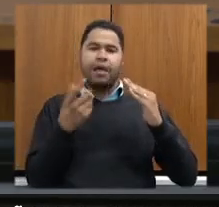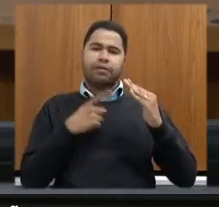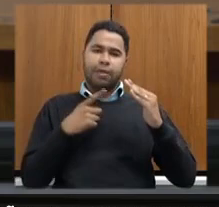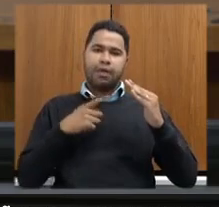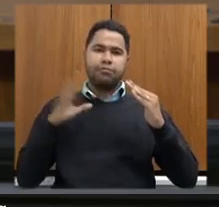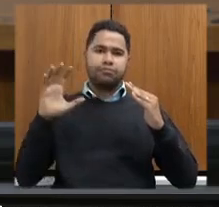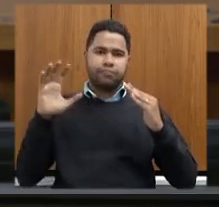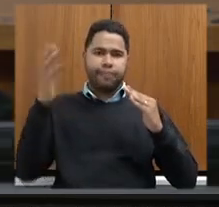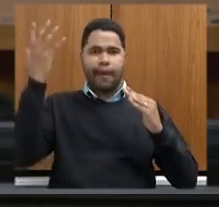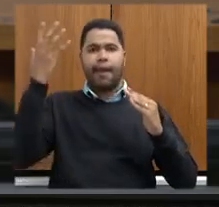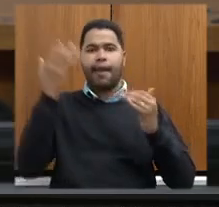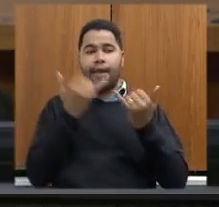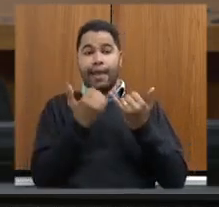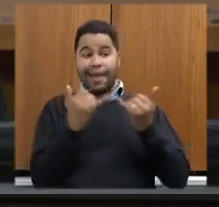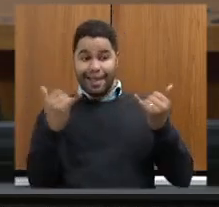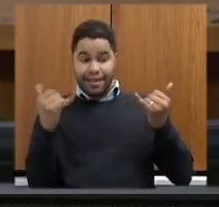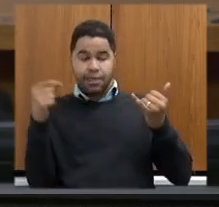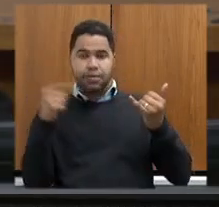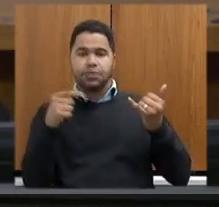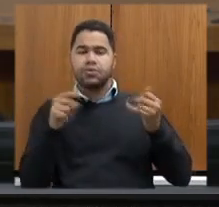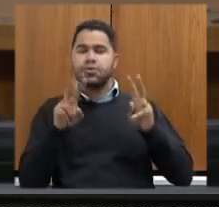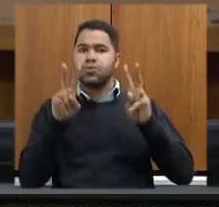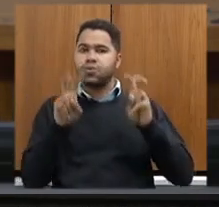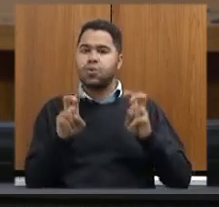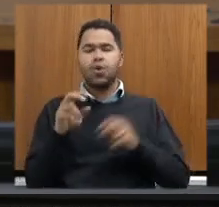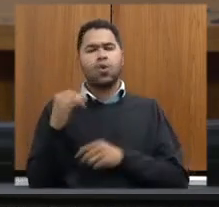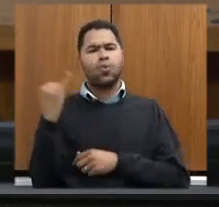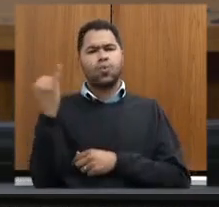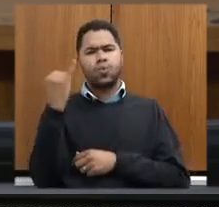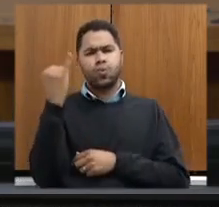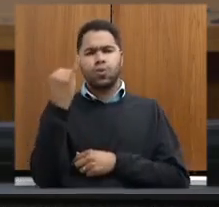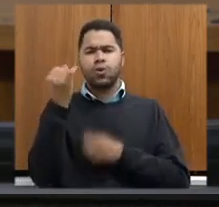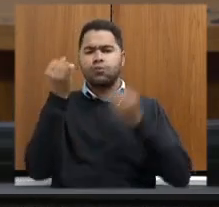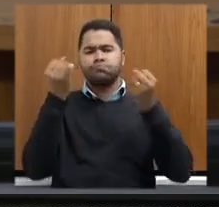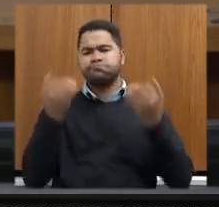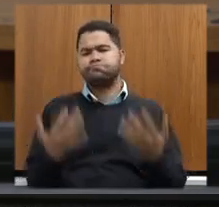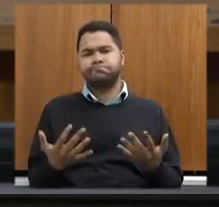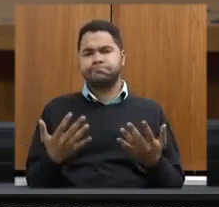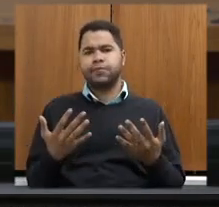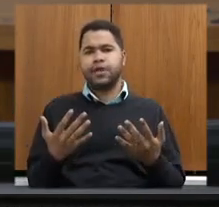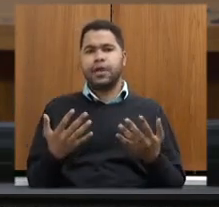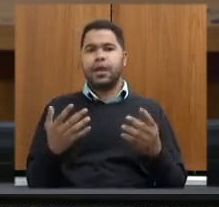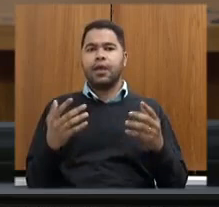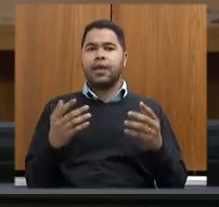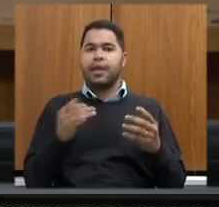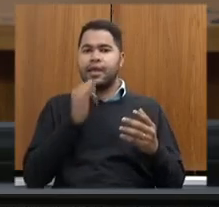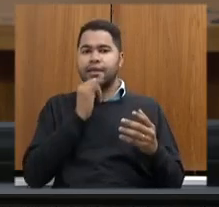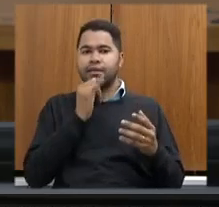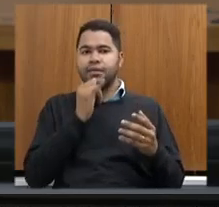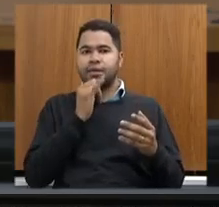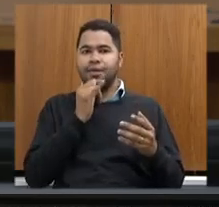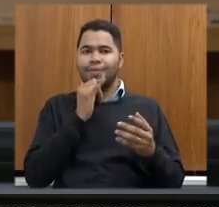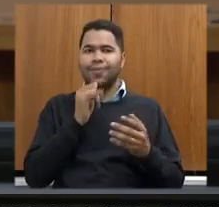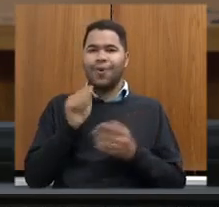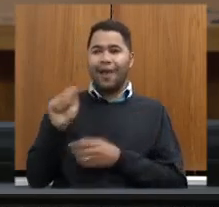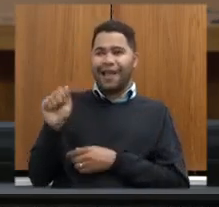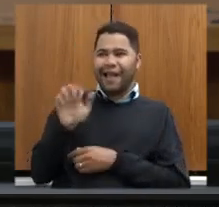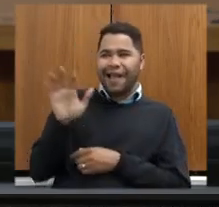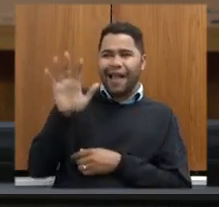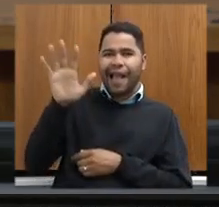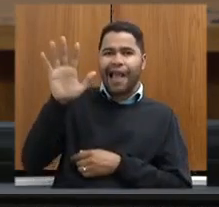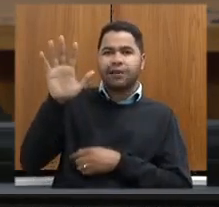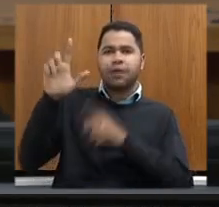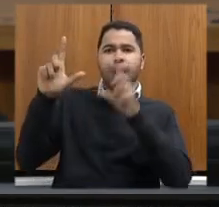vista que energia é um assunto fundamental quando a gente fala em redução de emissões de gases de efeito